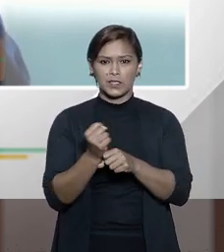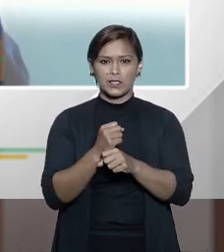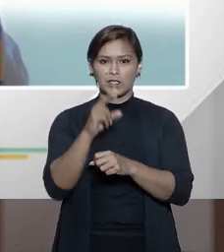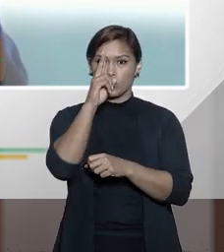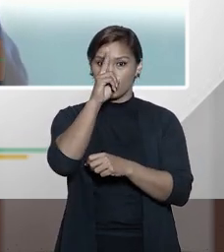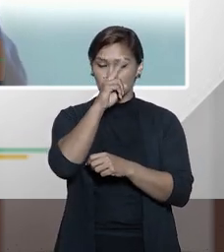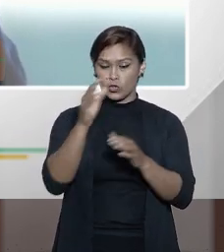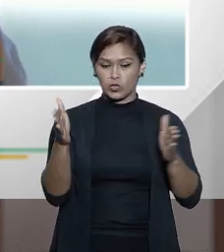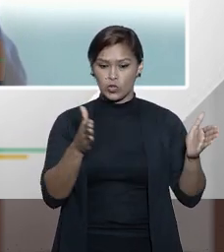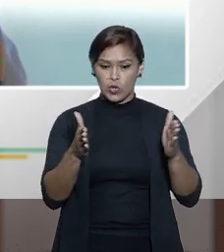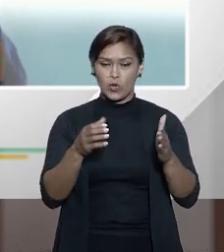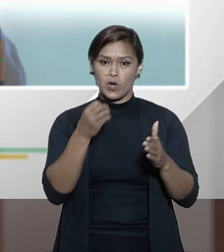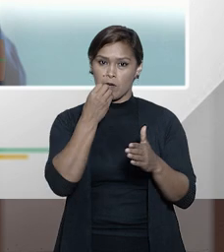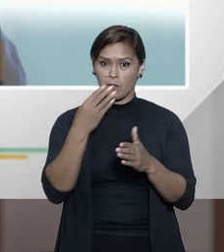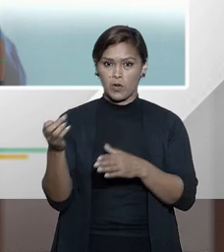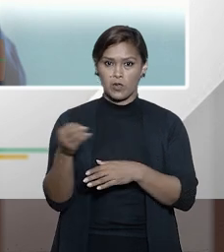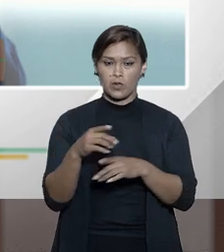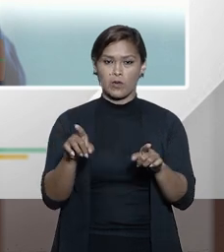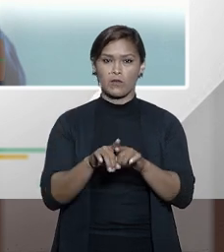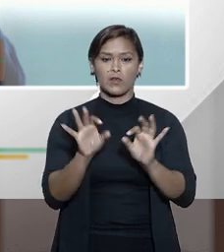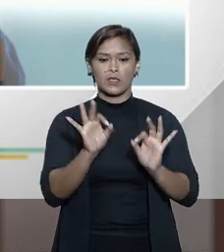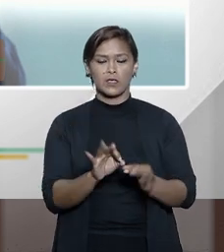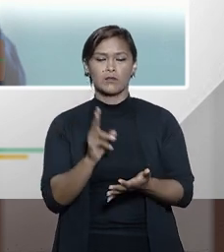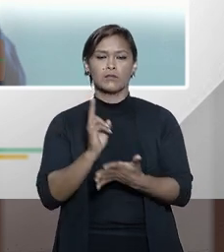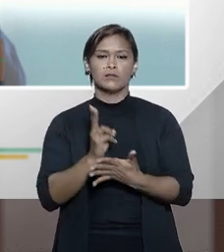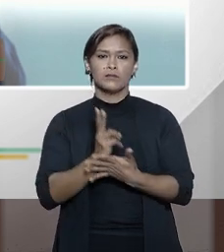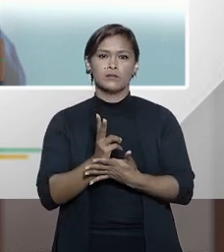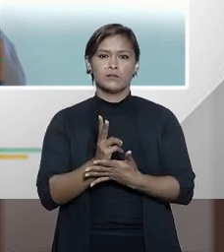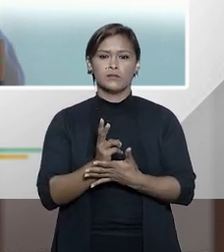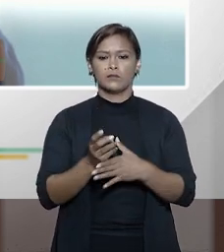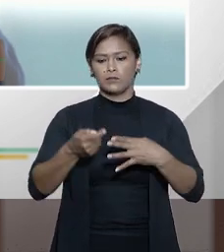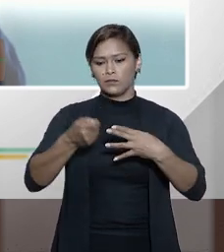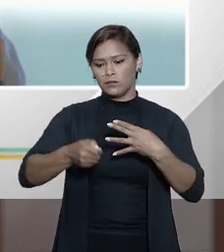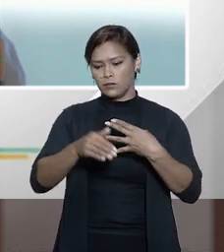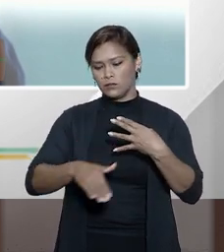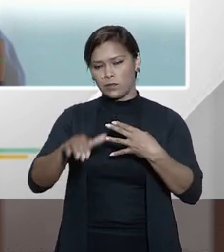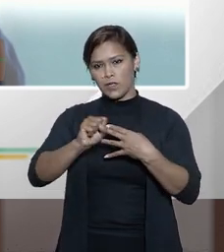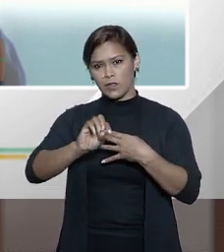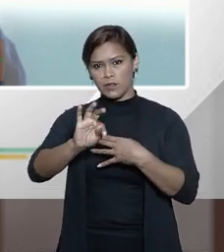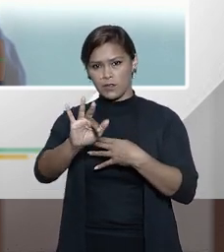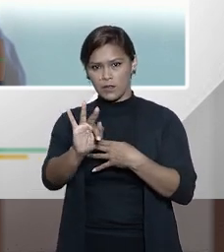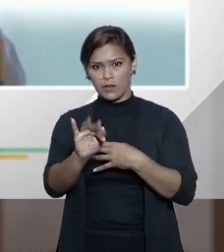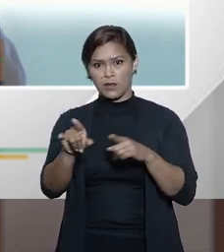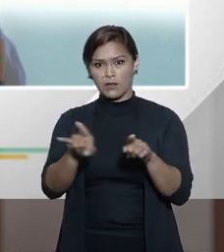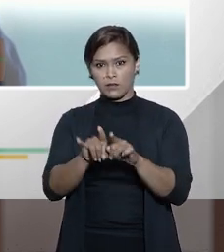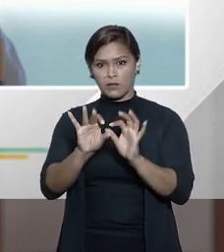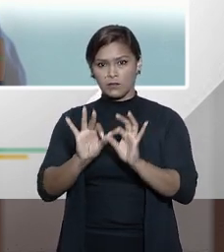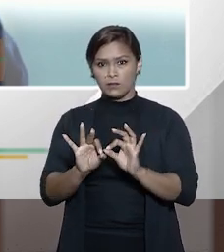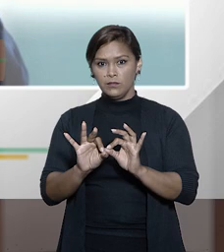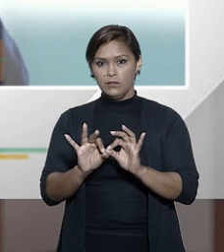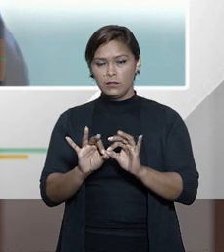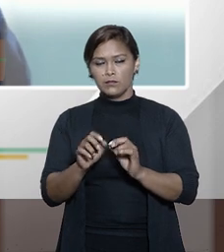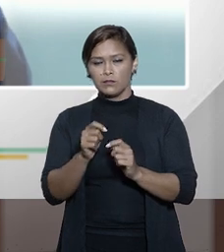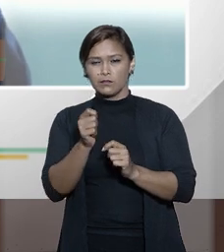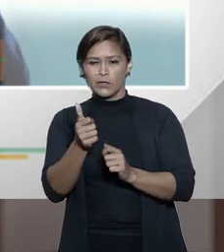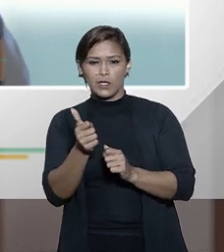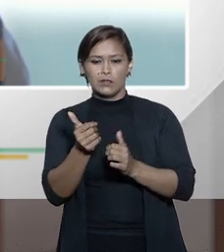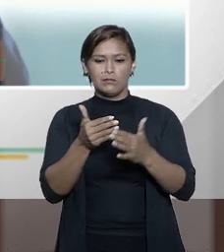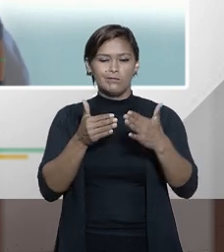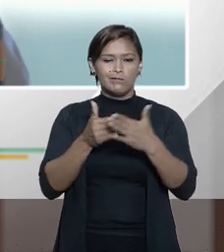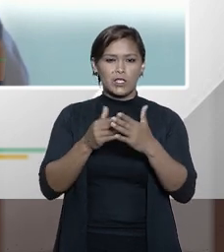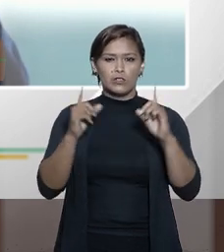de tempos históricos, em que prevalecia a jurisprudência do Supremo no sentido de quase que